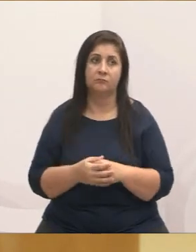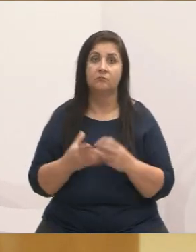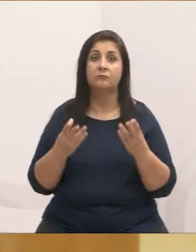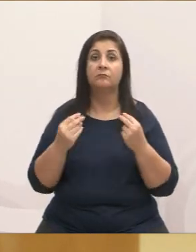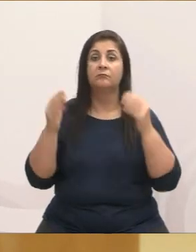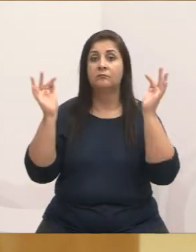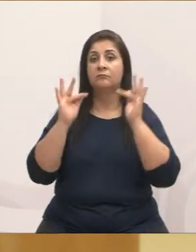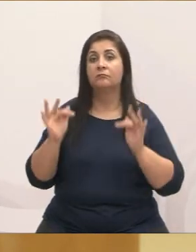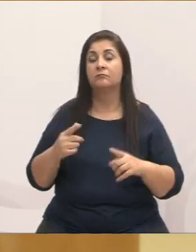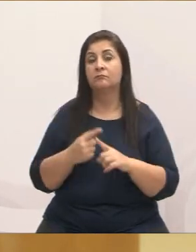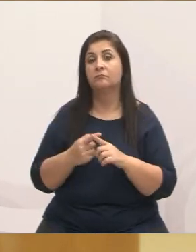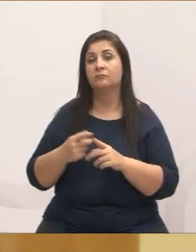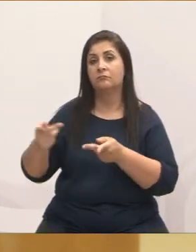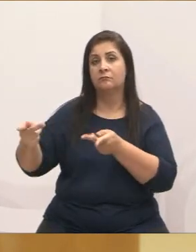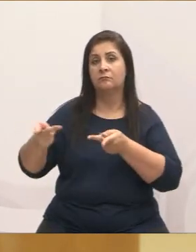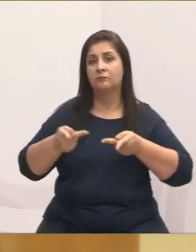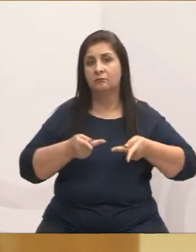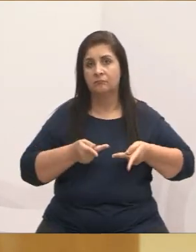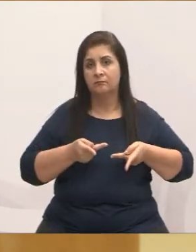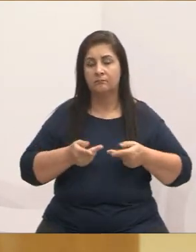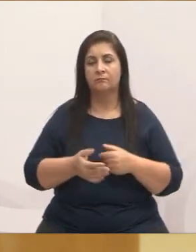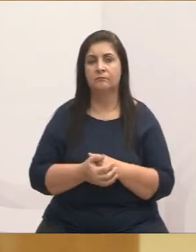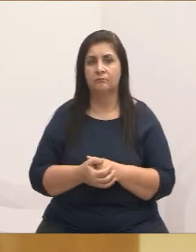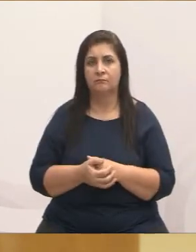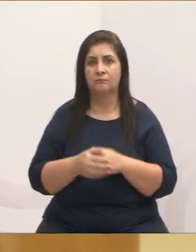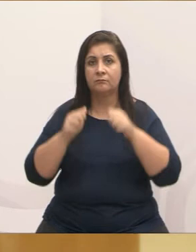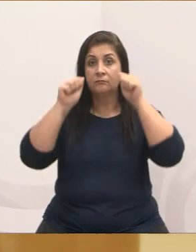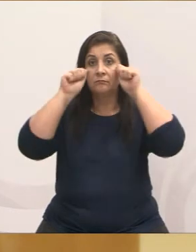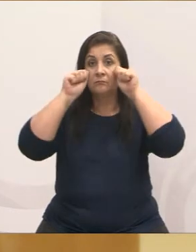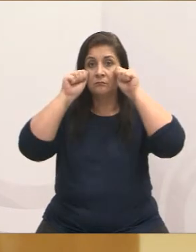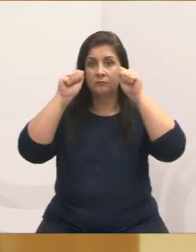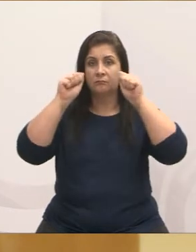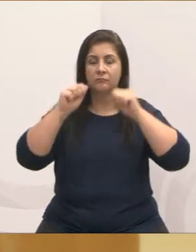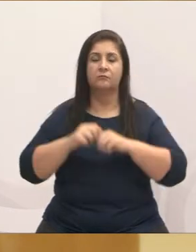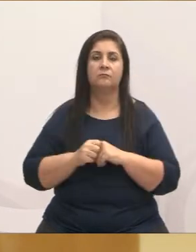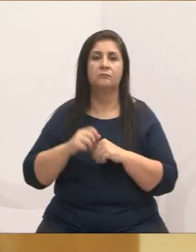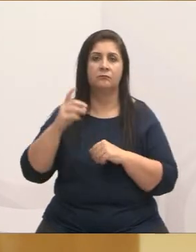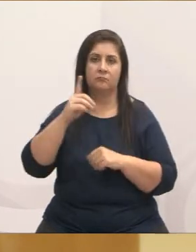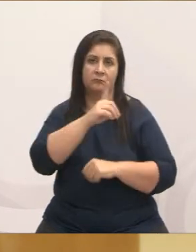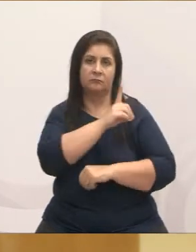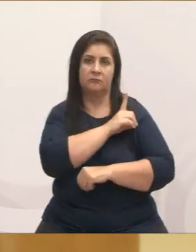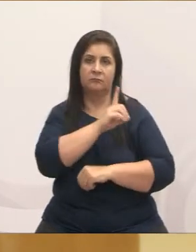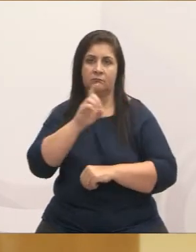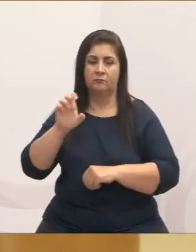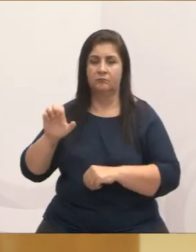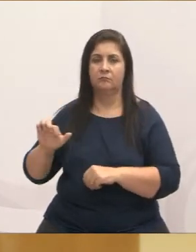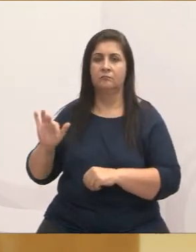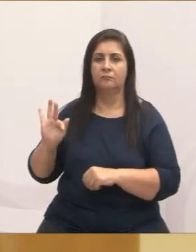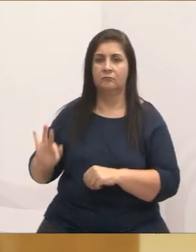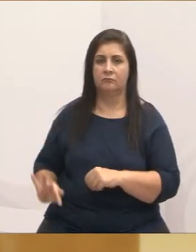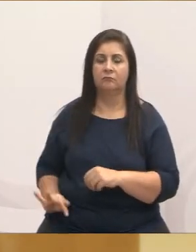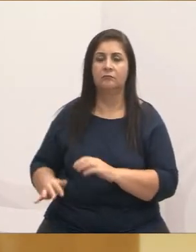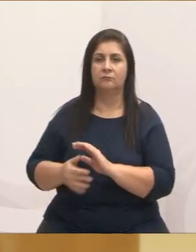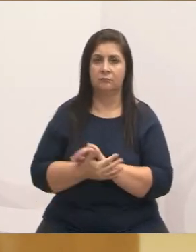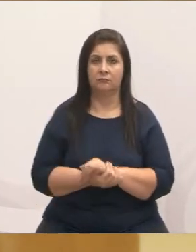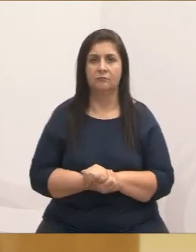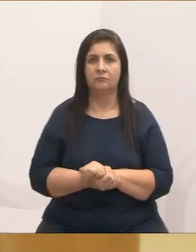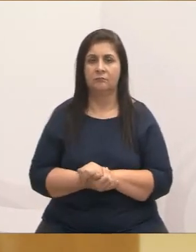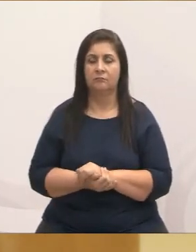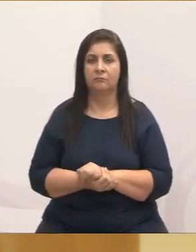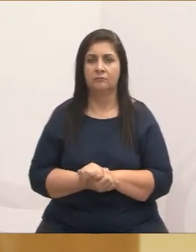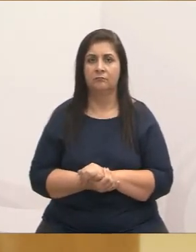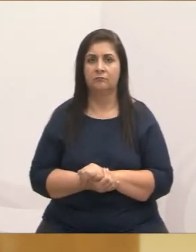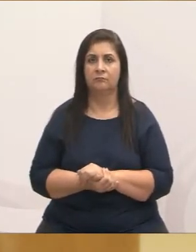eu tive a visita dos assessores, dos nossos queridos deputados, André do Prado e Márcio Alvino no nosso